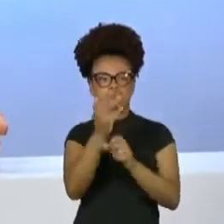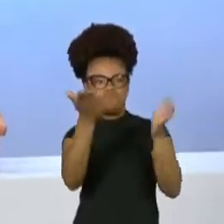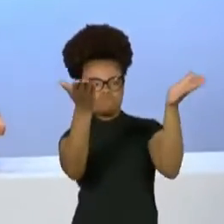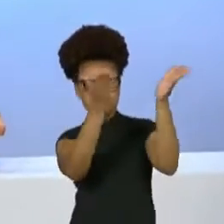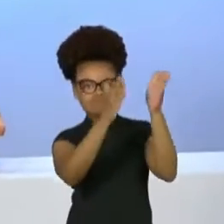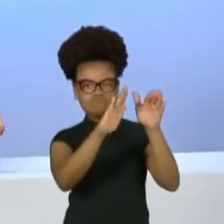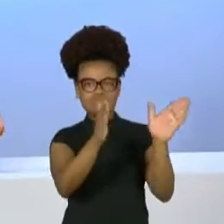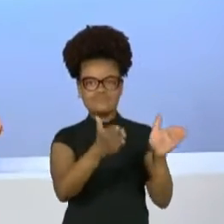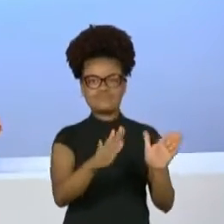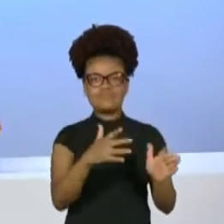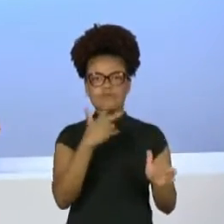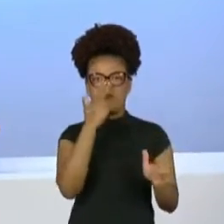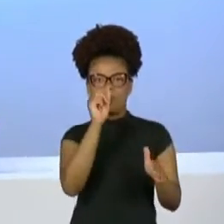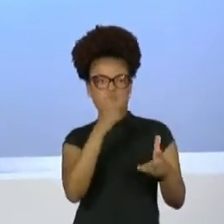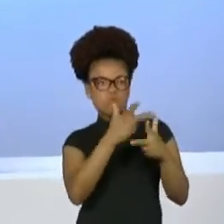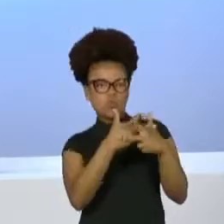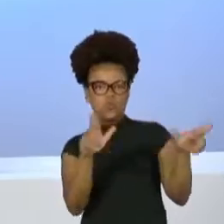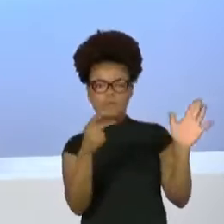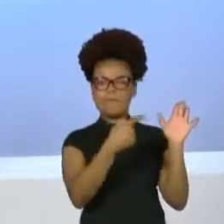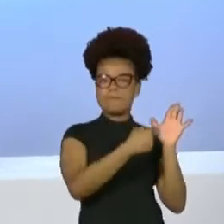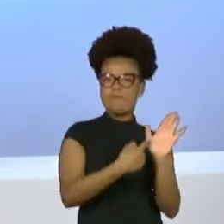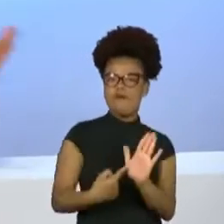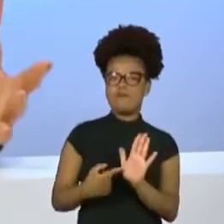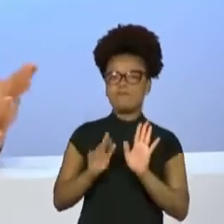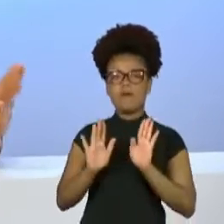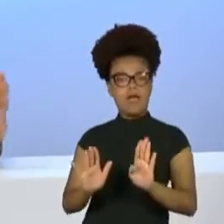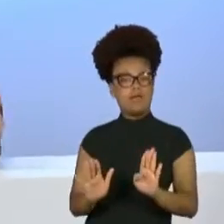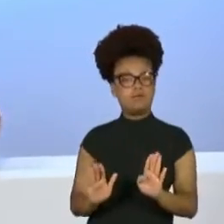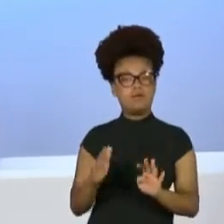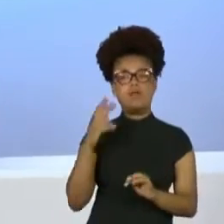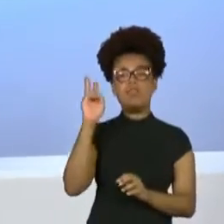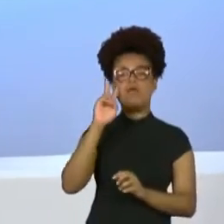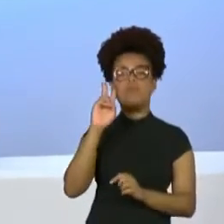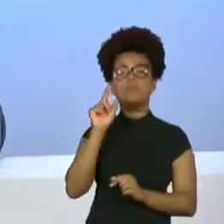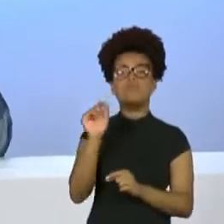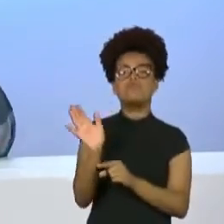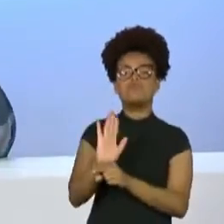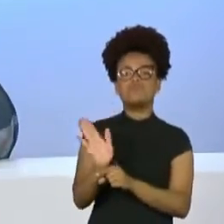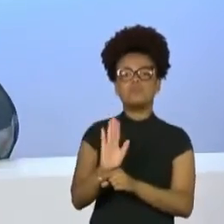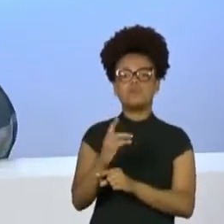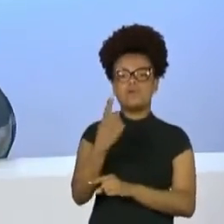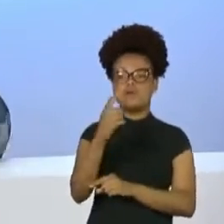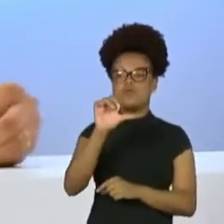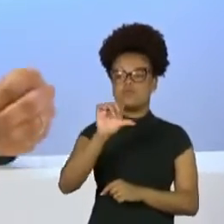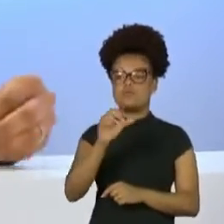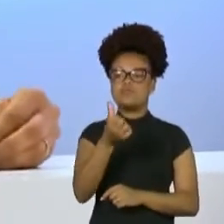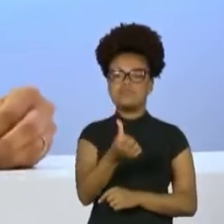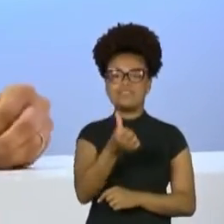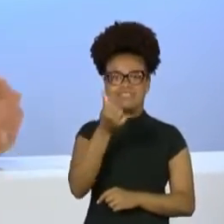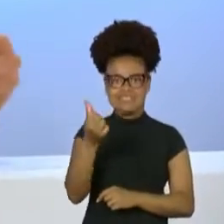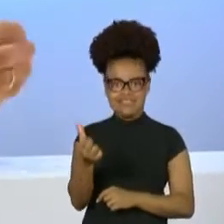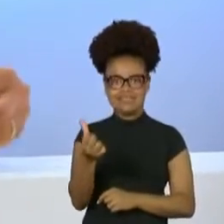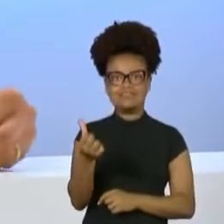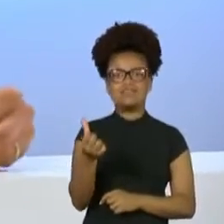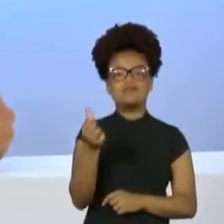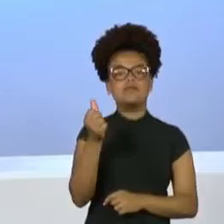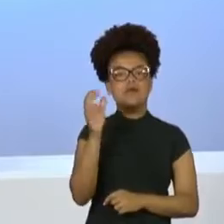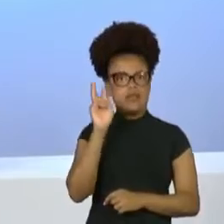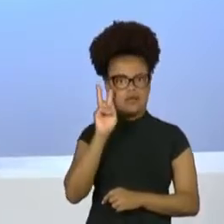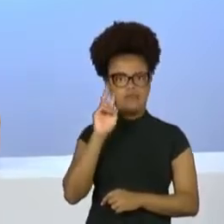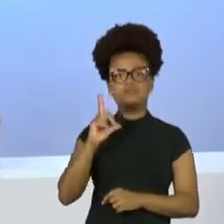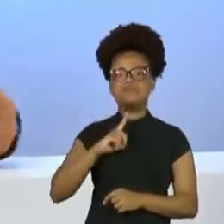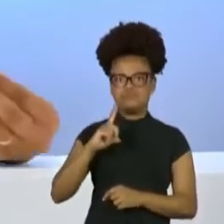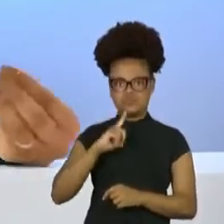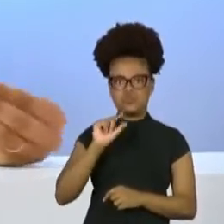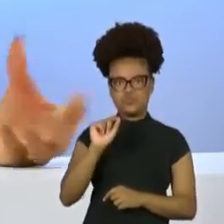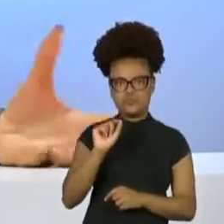do Cacá, em 76, foi um filme muito elogiado, mas o Cacá criticado pela questão de retratar de uma